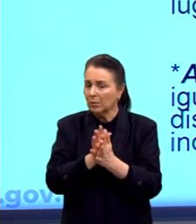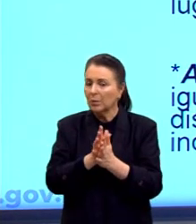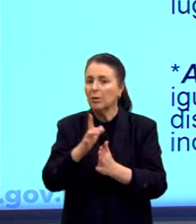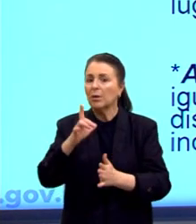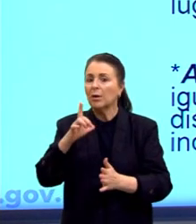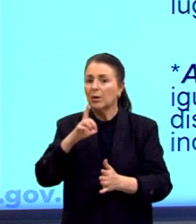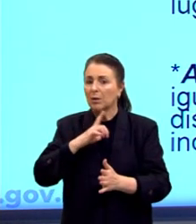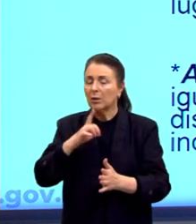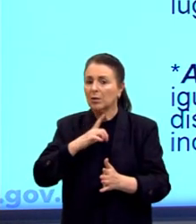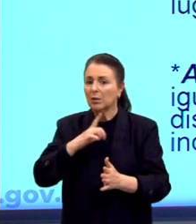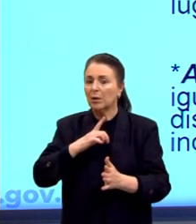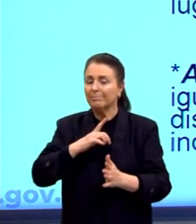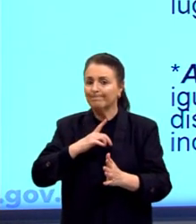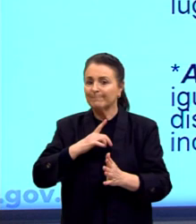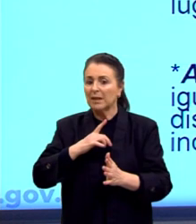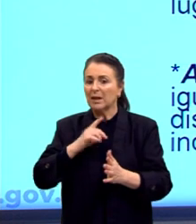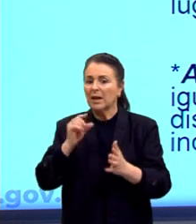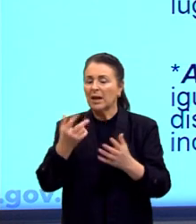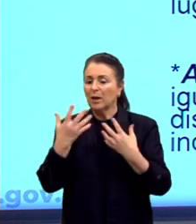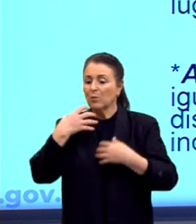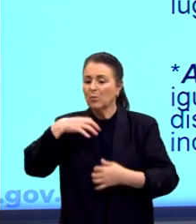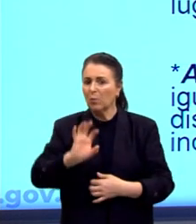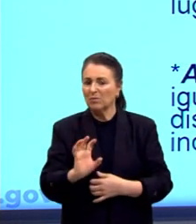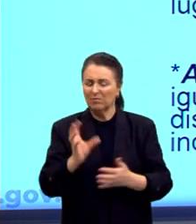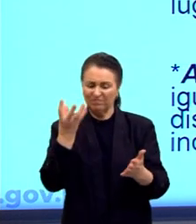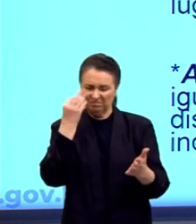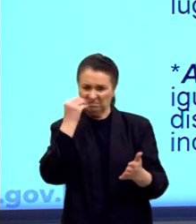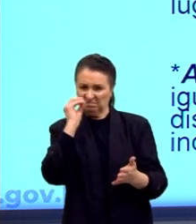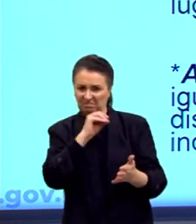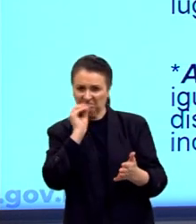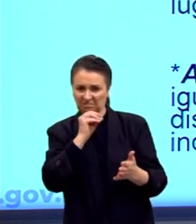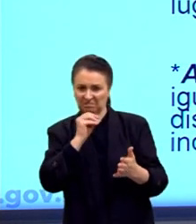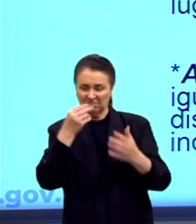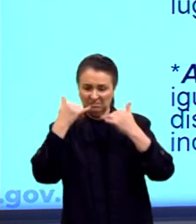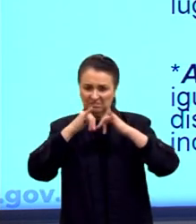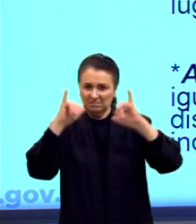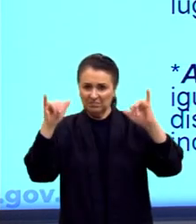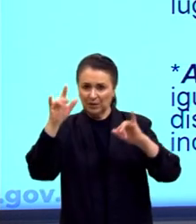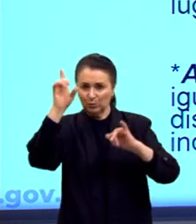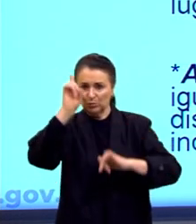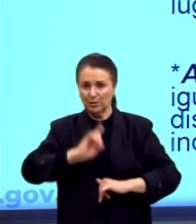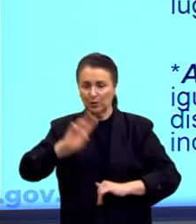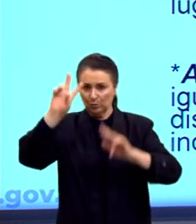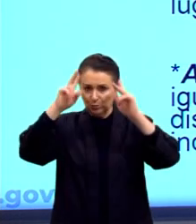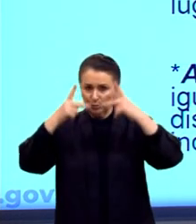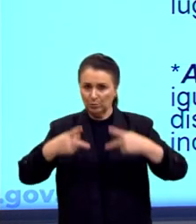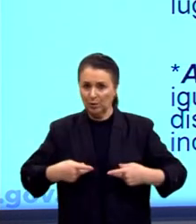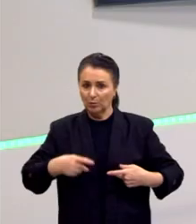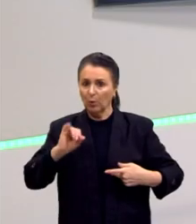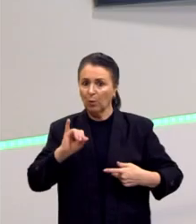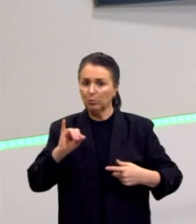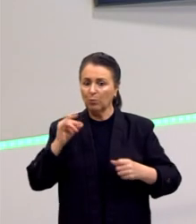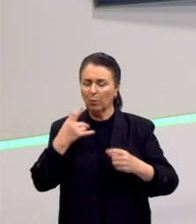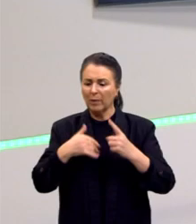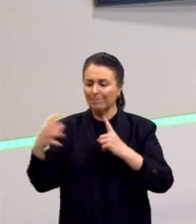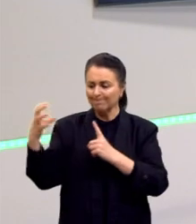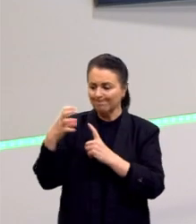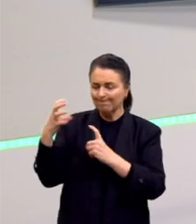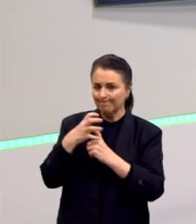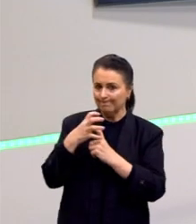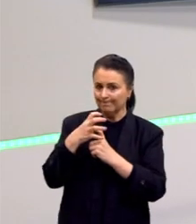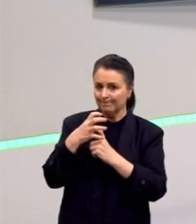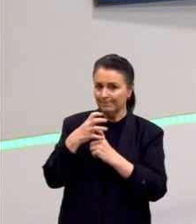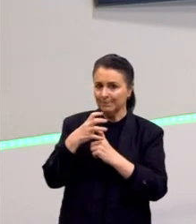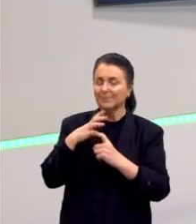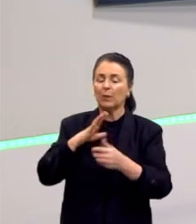viole a presente declaração e contra qualquer incitamento a tal discriminação. Portanto, a